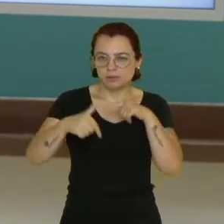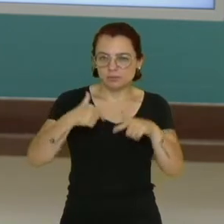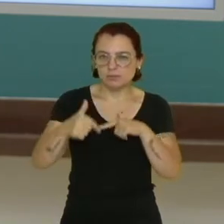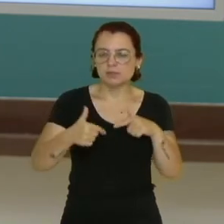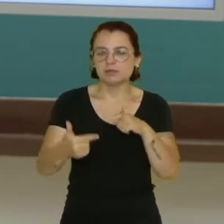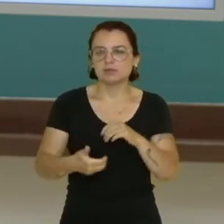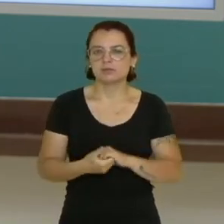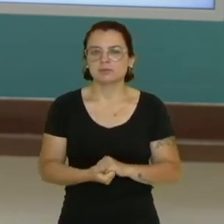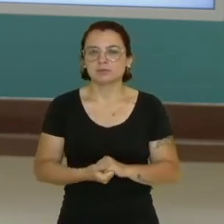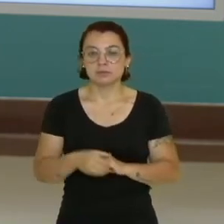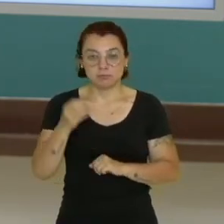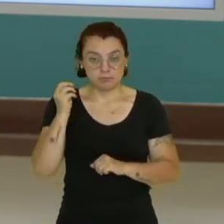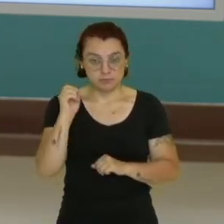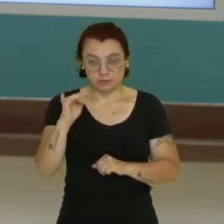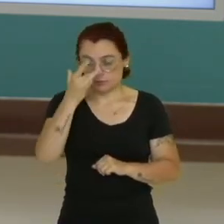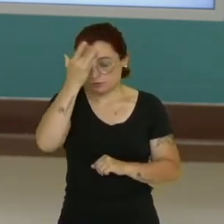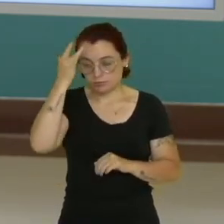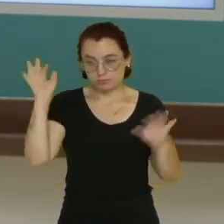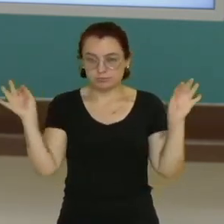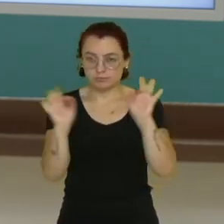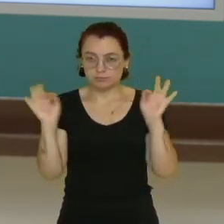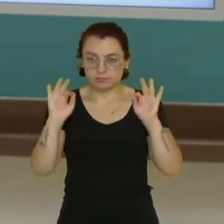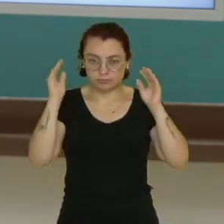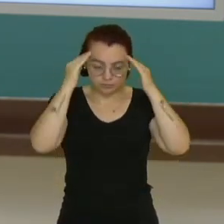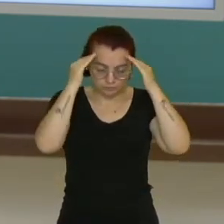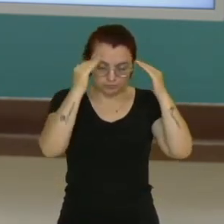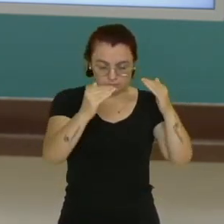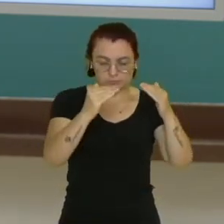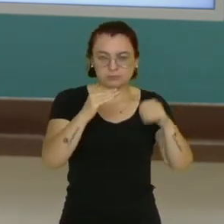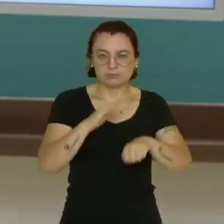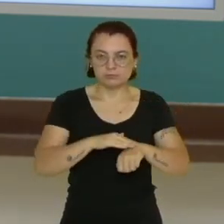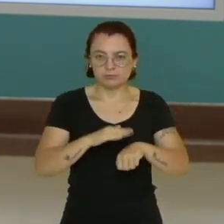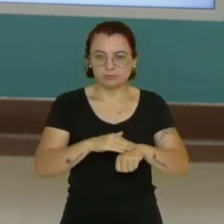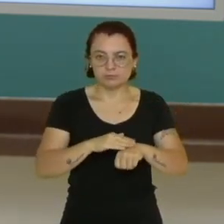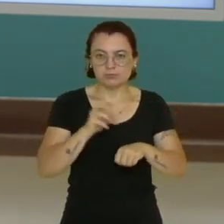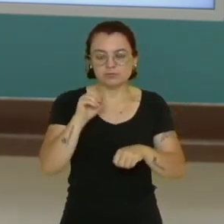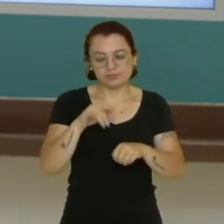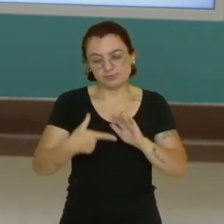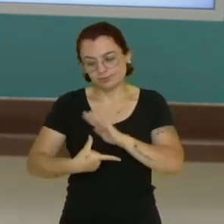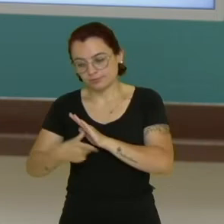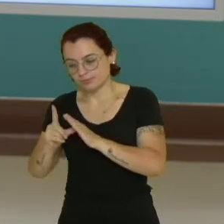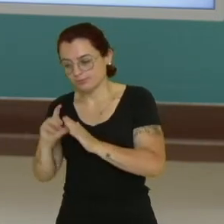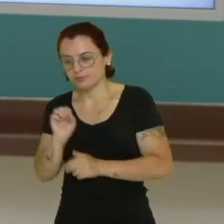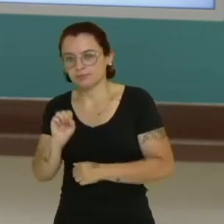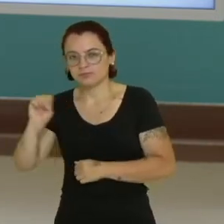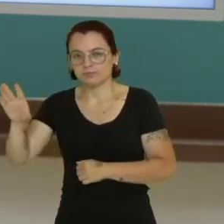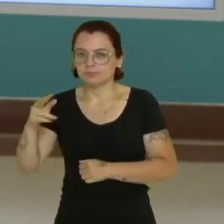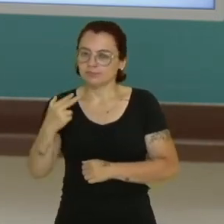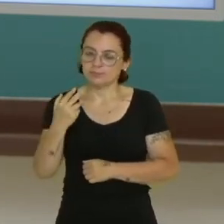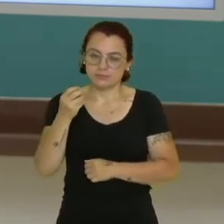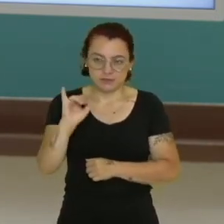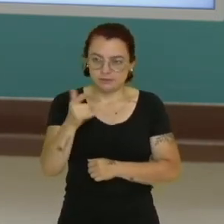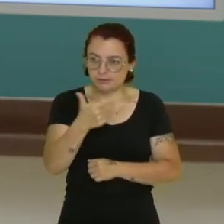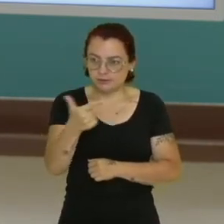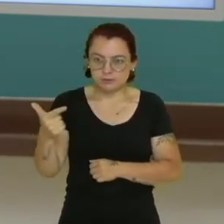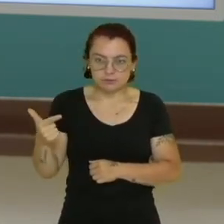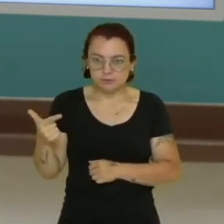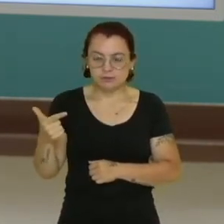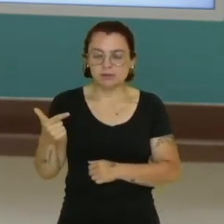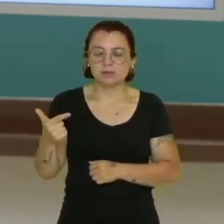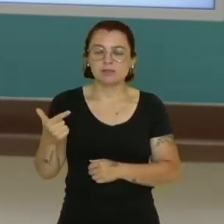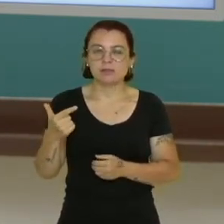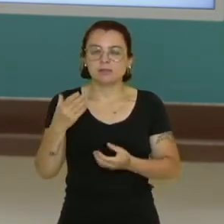caso de descumprimento, por exemplo, de um professor que tem a ser ausentada na escola sem a devida justificativa legal.